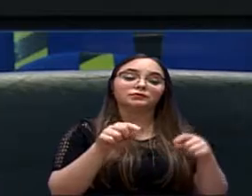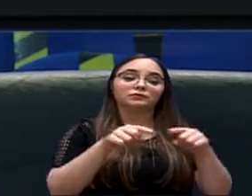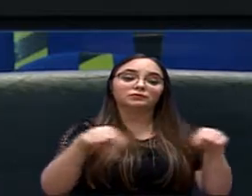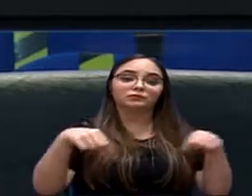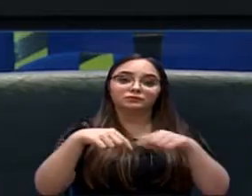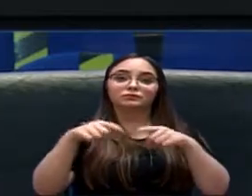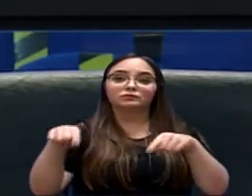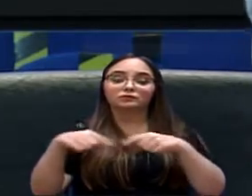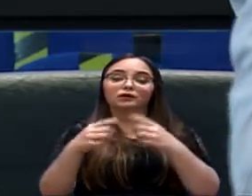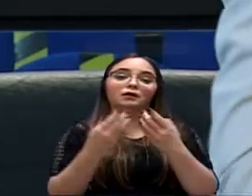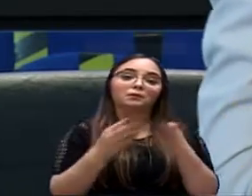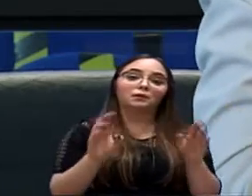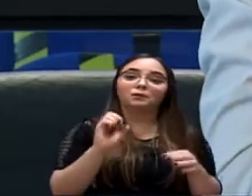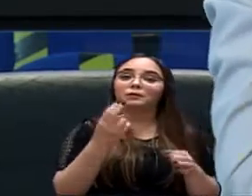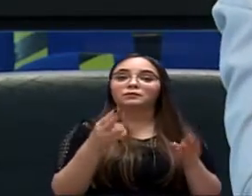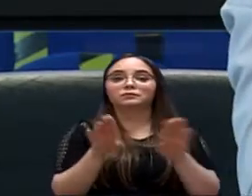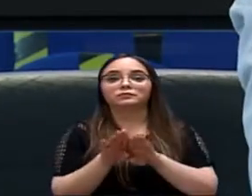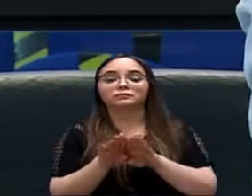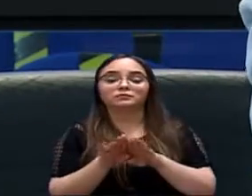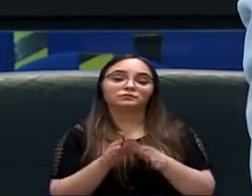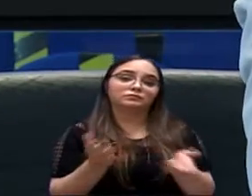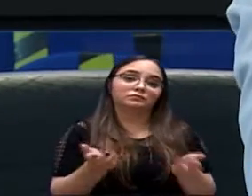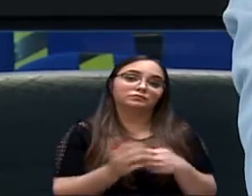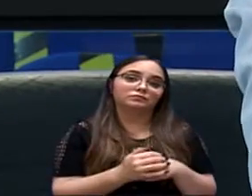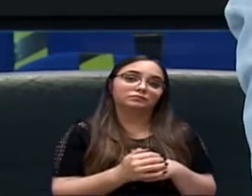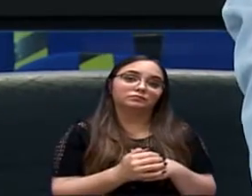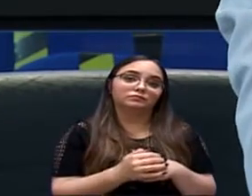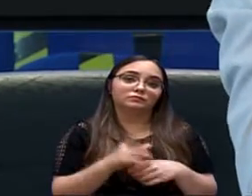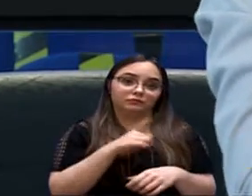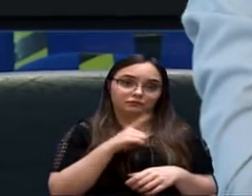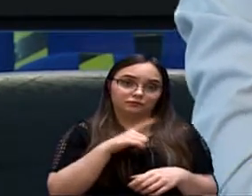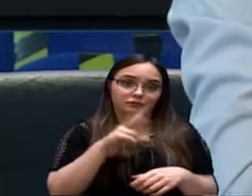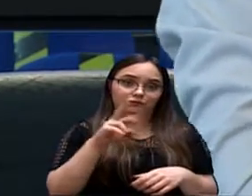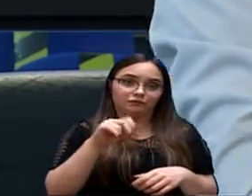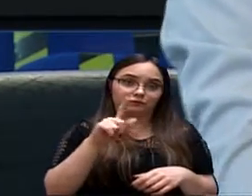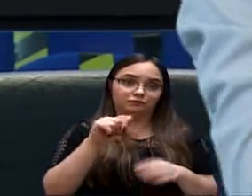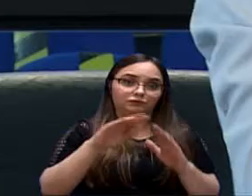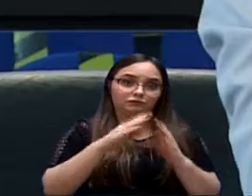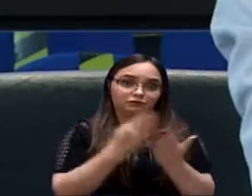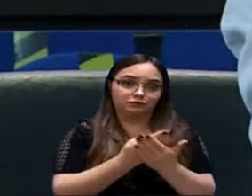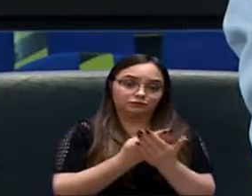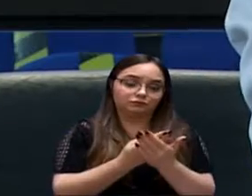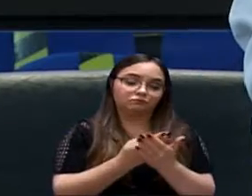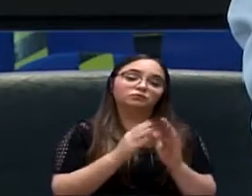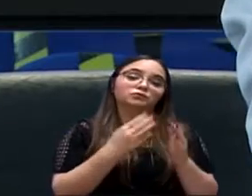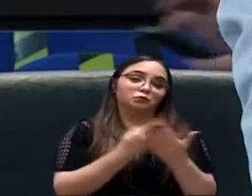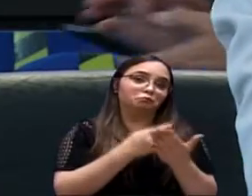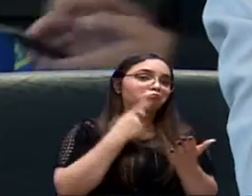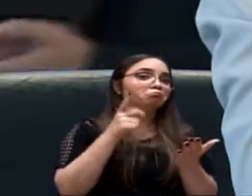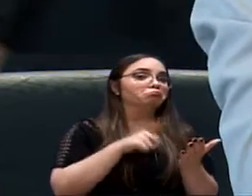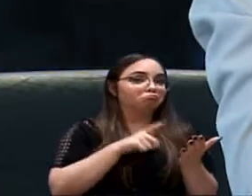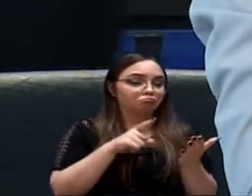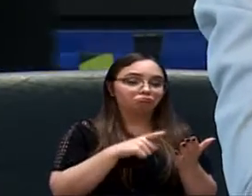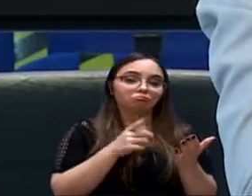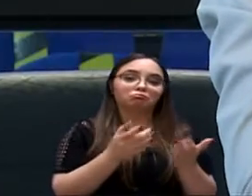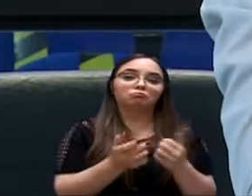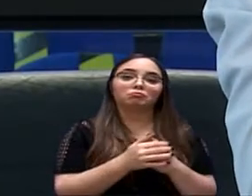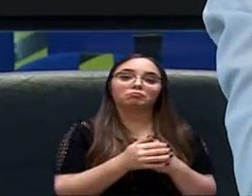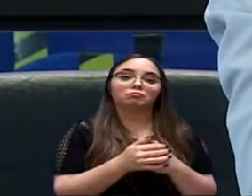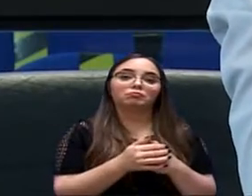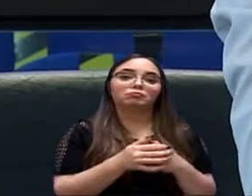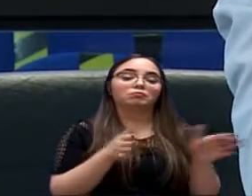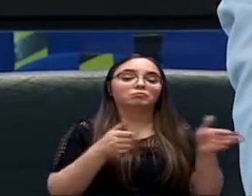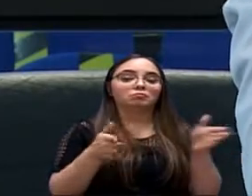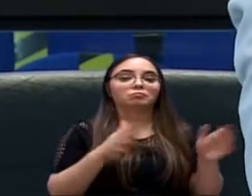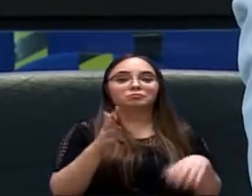abertos ou fechados? Olha, eu vou precisar... Tem vaga escolar? O relatório diz que tem. Tem sobrando. Prevê-se,